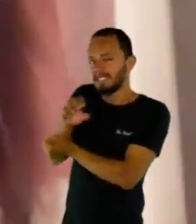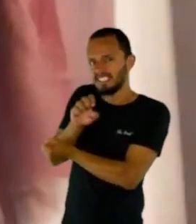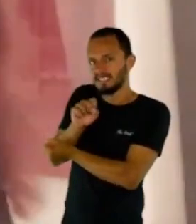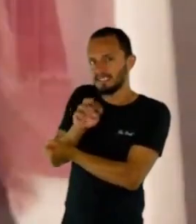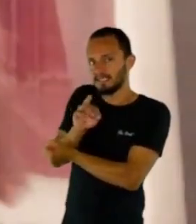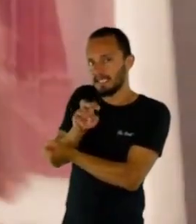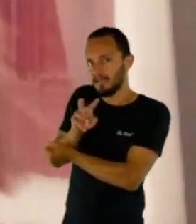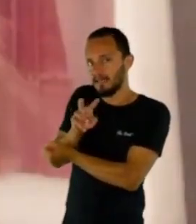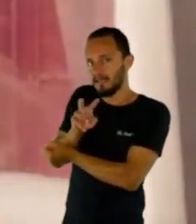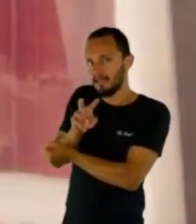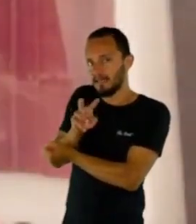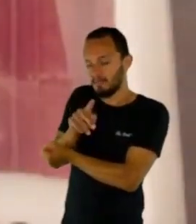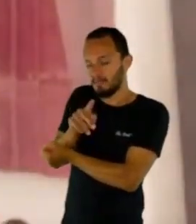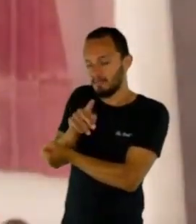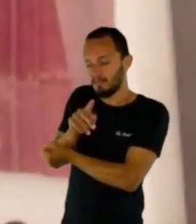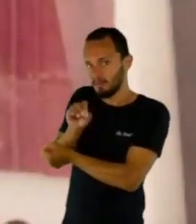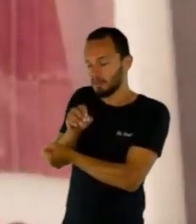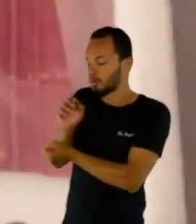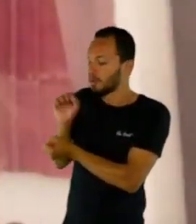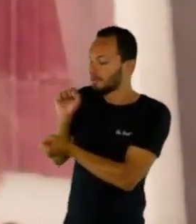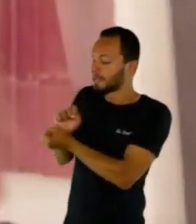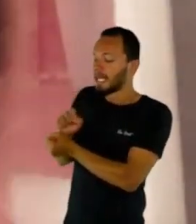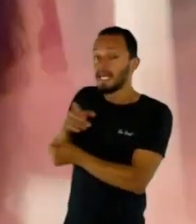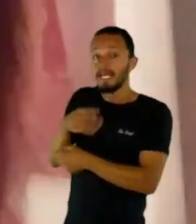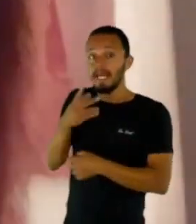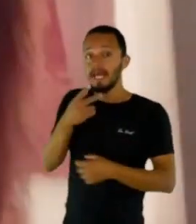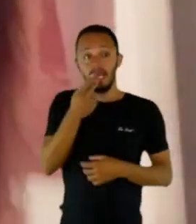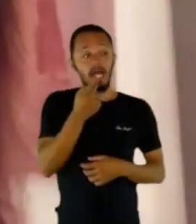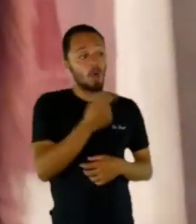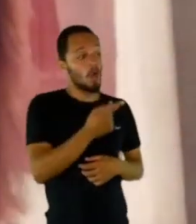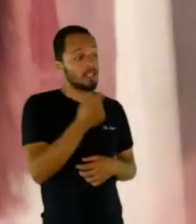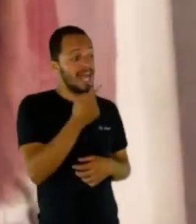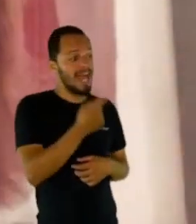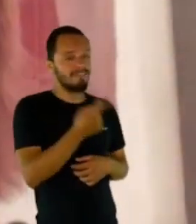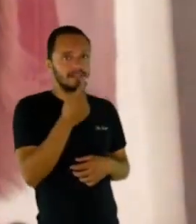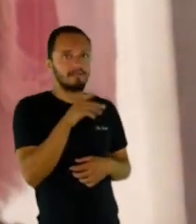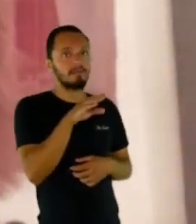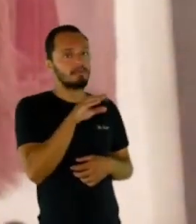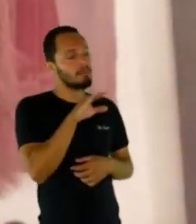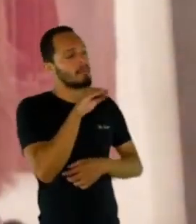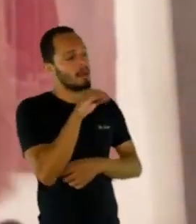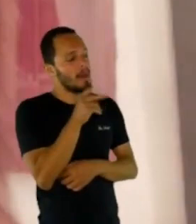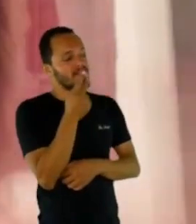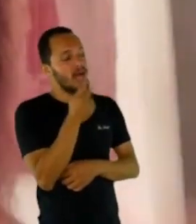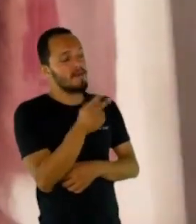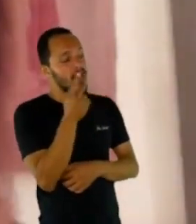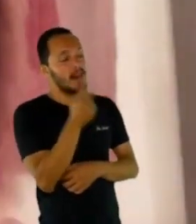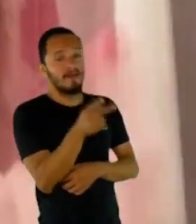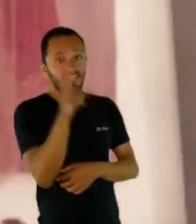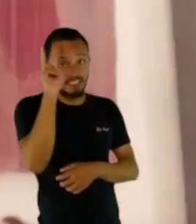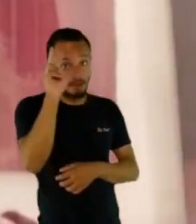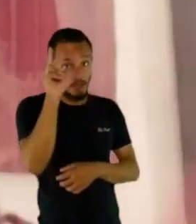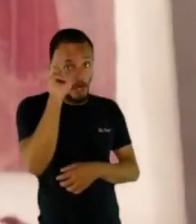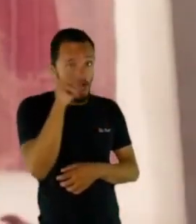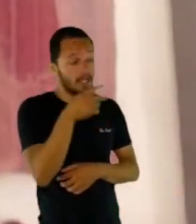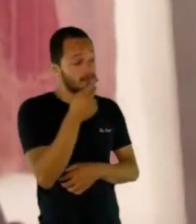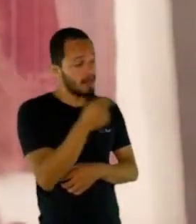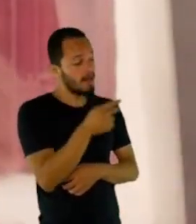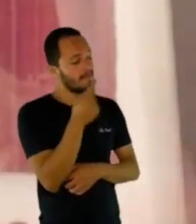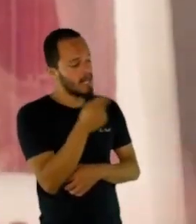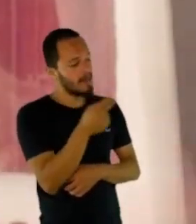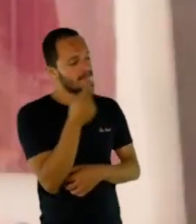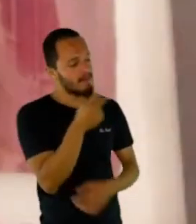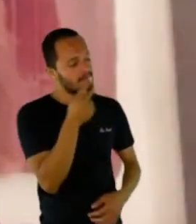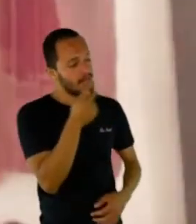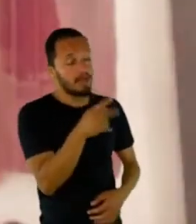elas contavam, coisas que as meninas do projeto contavam, e eu criei, dentro dessas histórias todas, uma personagem única,